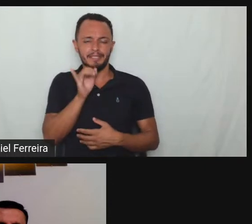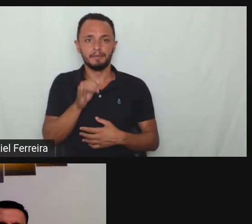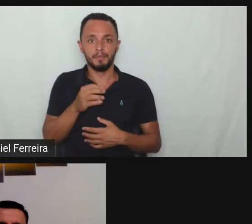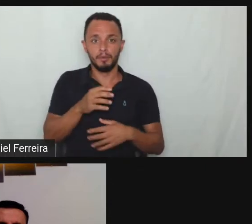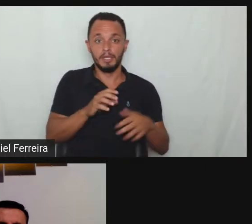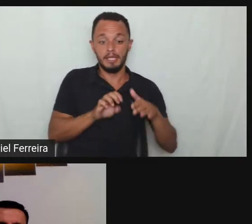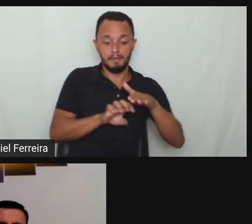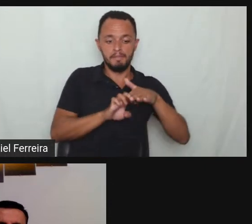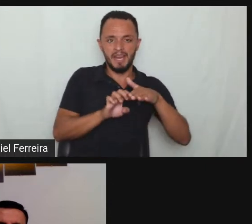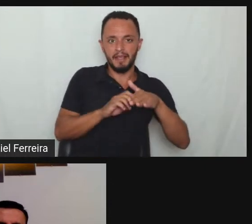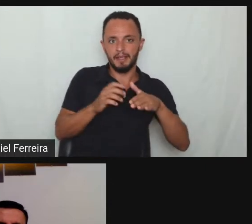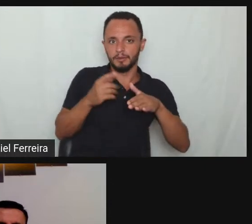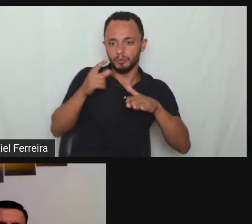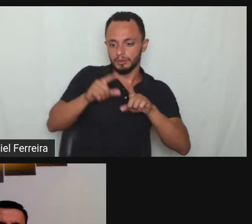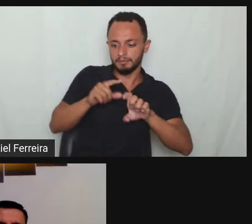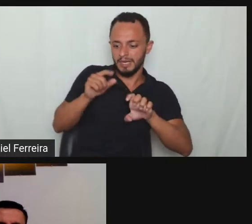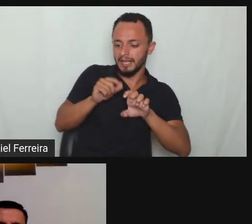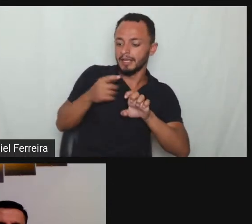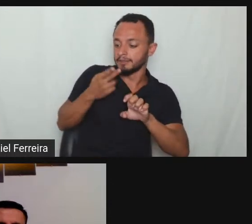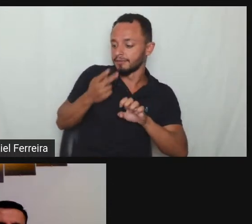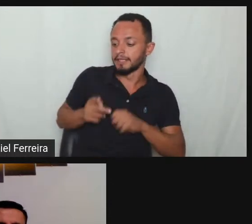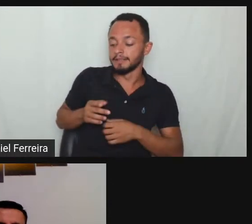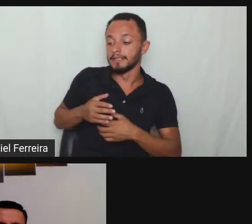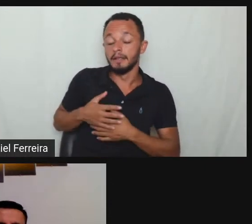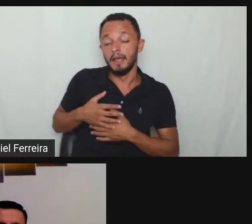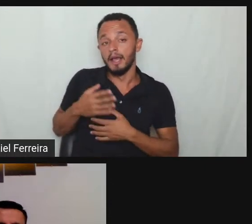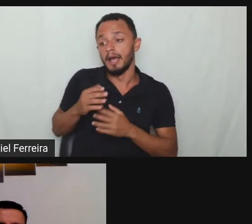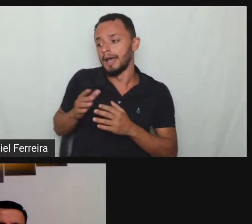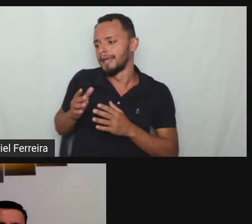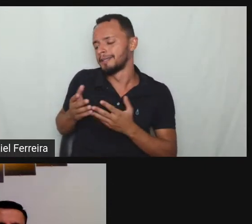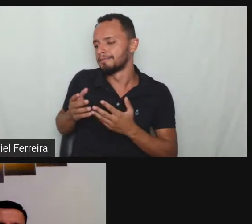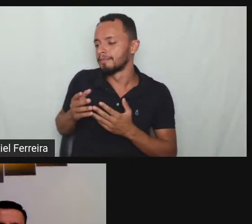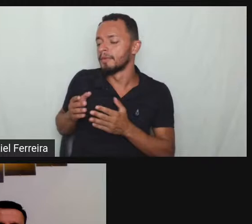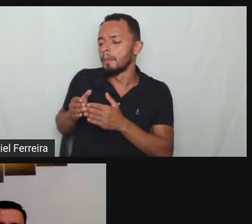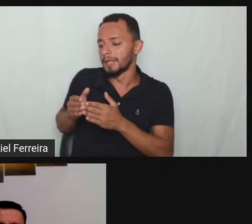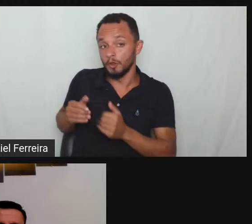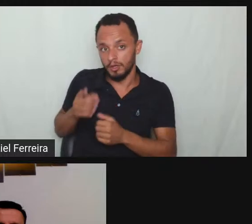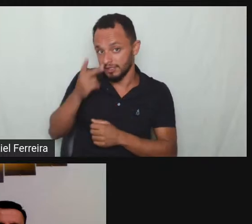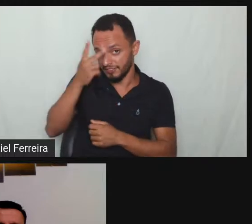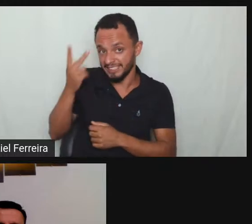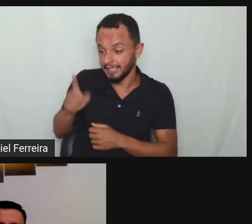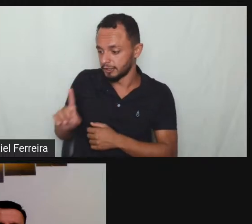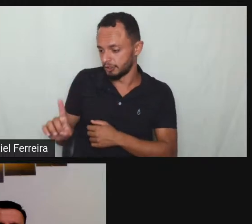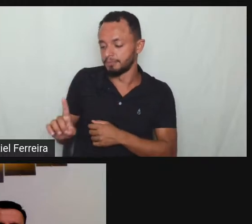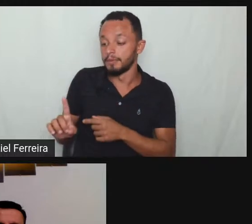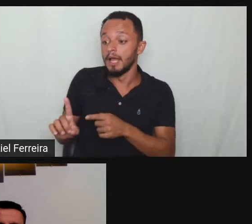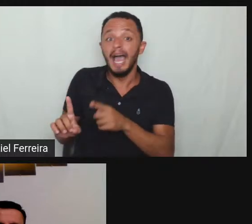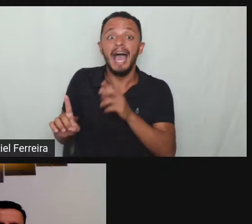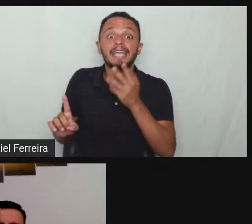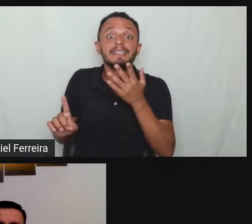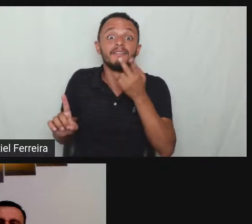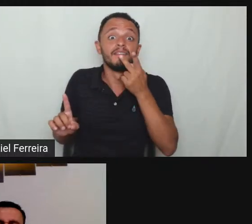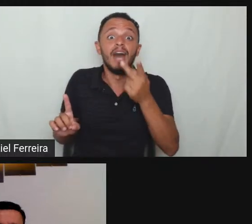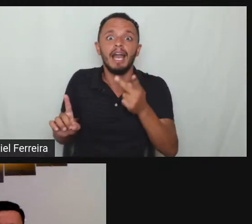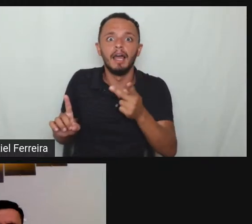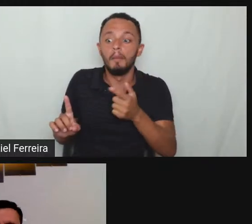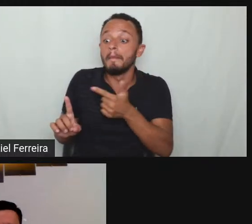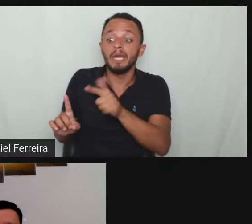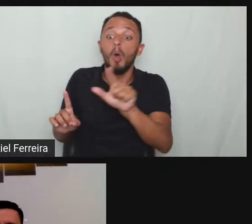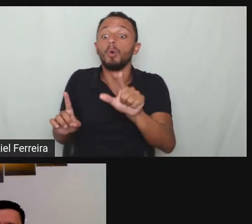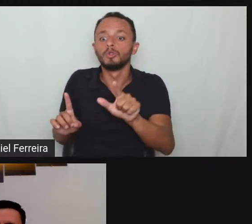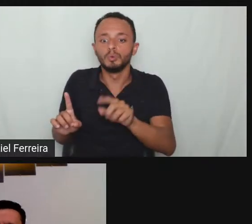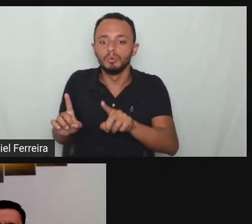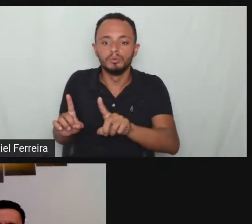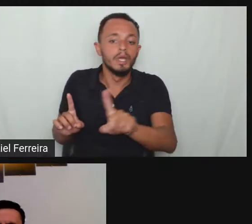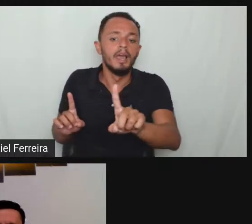deficiência tem que ficar pedindo terceiro para fazer por ele né e dependendo do contexto isso pode gerar até um dano moral que chega a ser humilhante